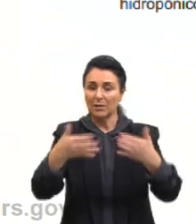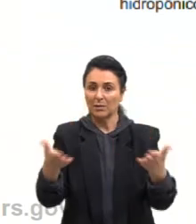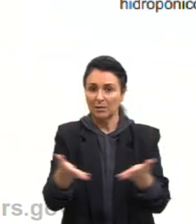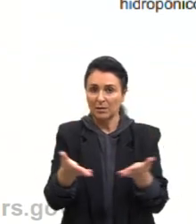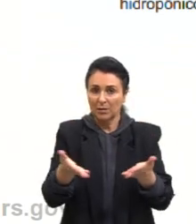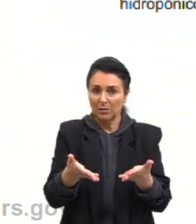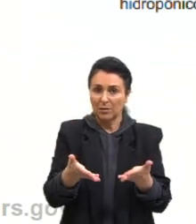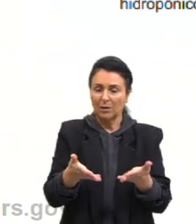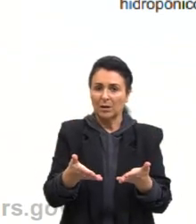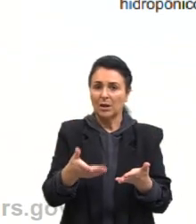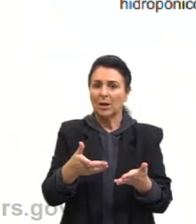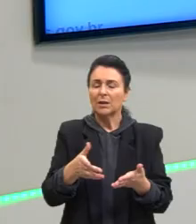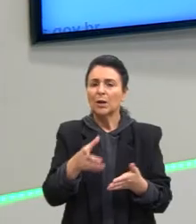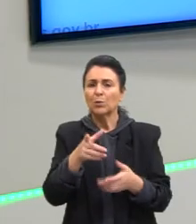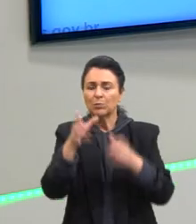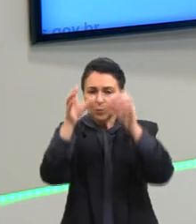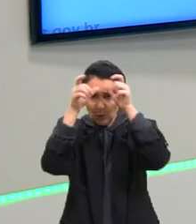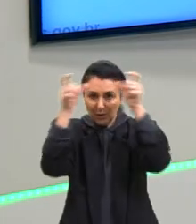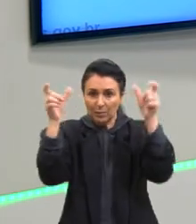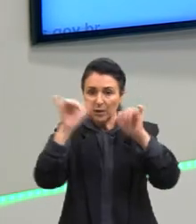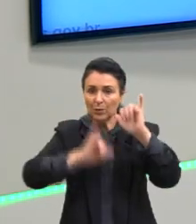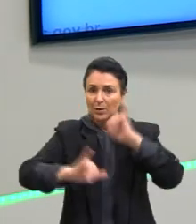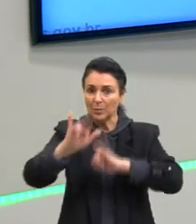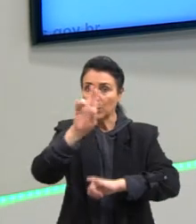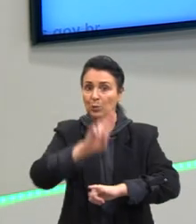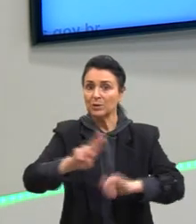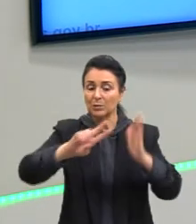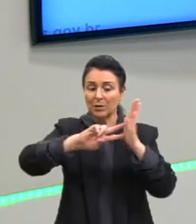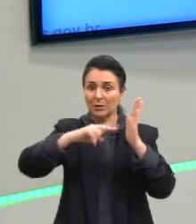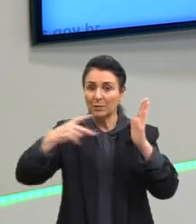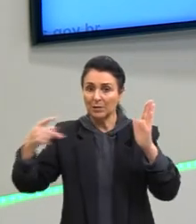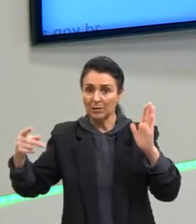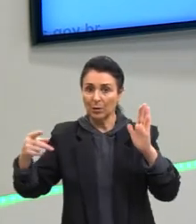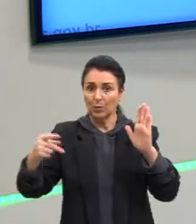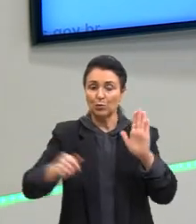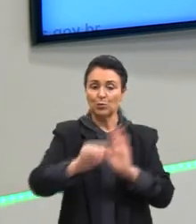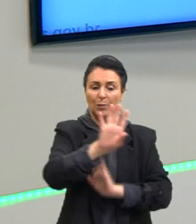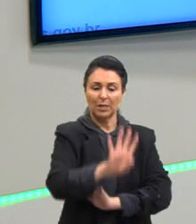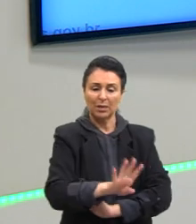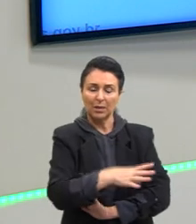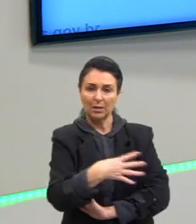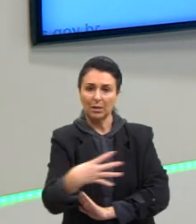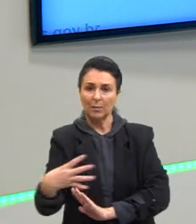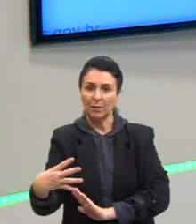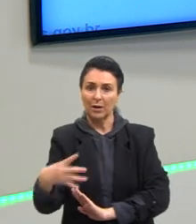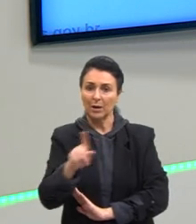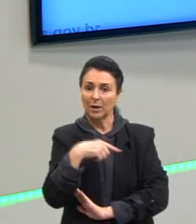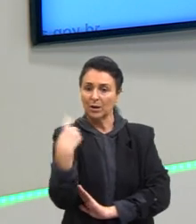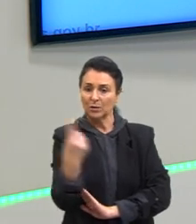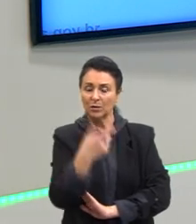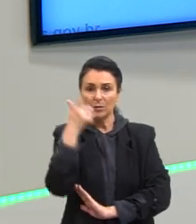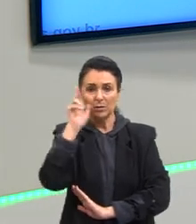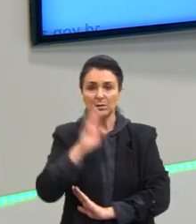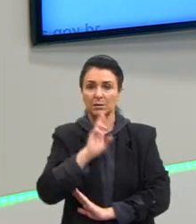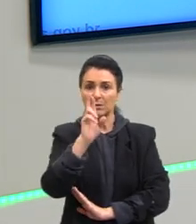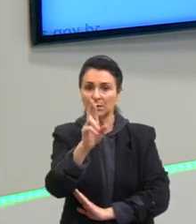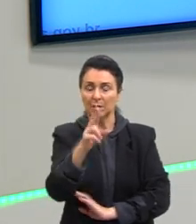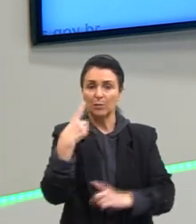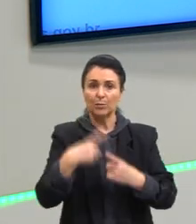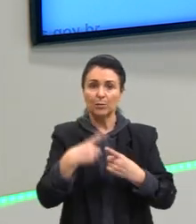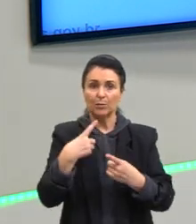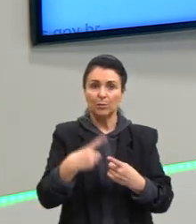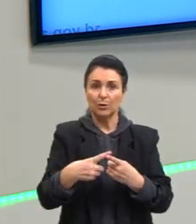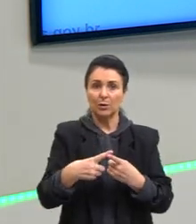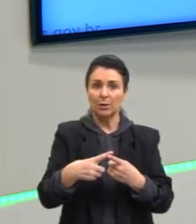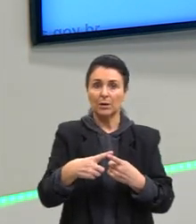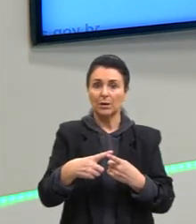gente tem que ter o conhecimento em química, através de interpretação de uma tabela, de um quadro, a gente consegue responder ela. Por quê? Ela é do ENEM do ano